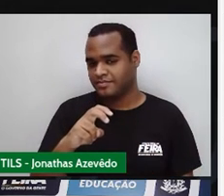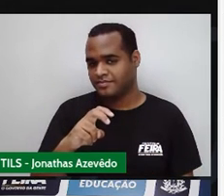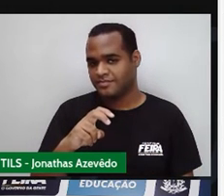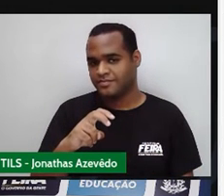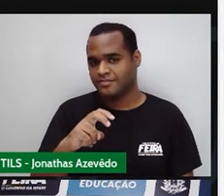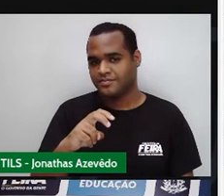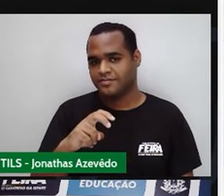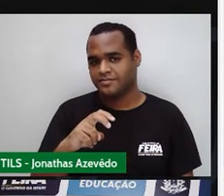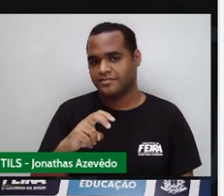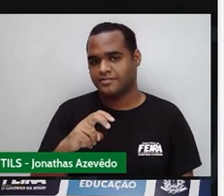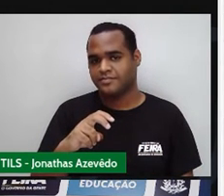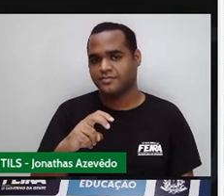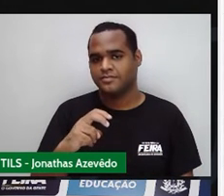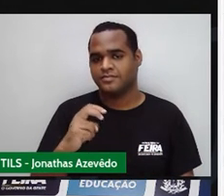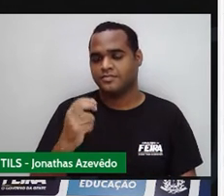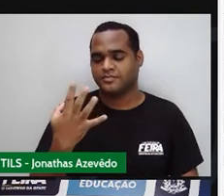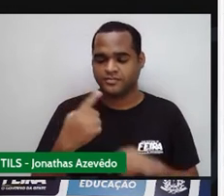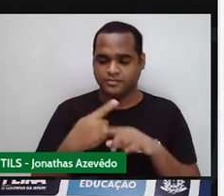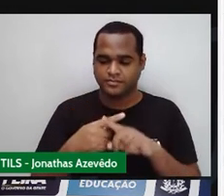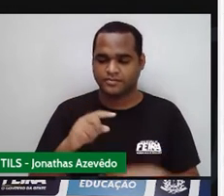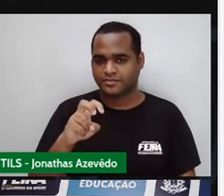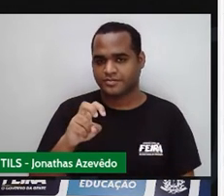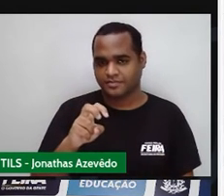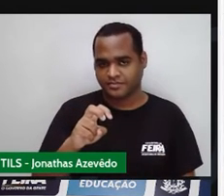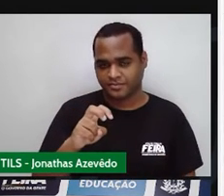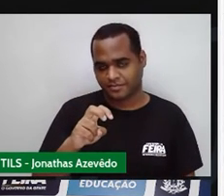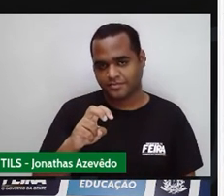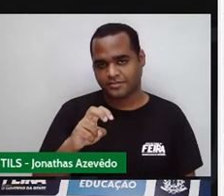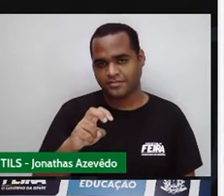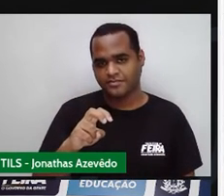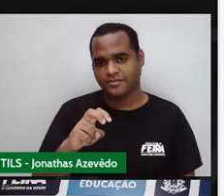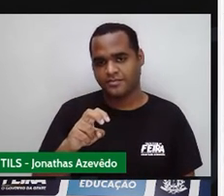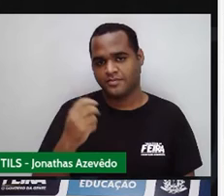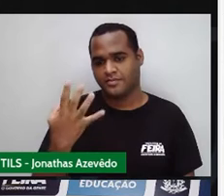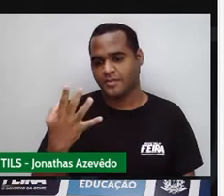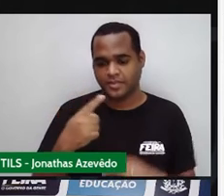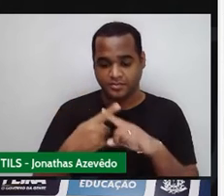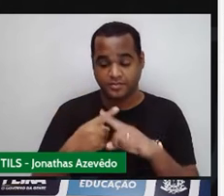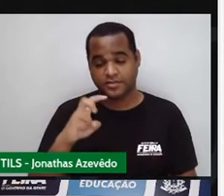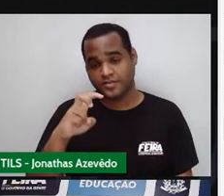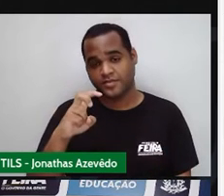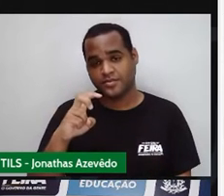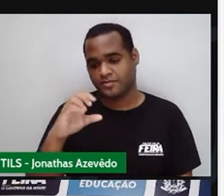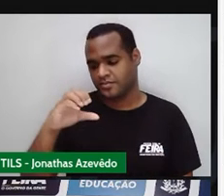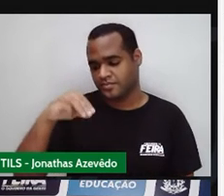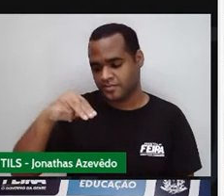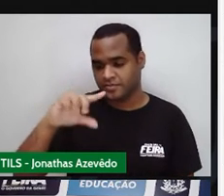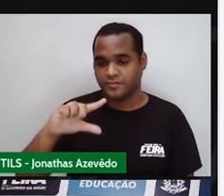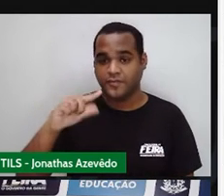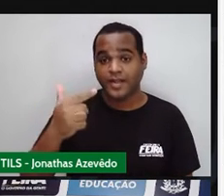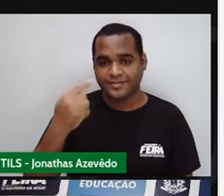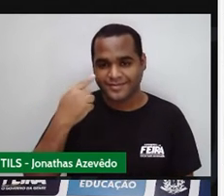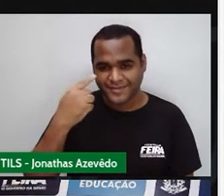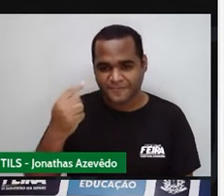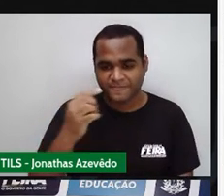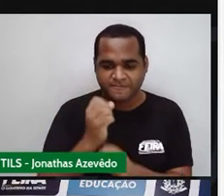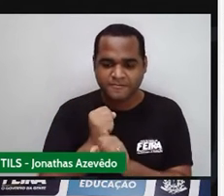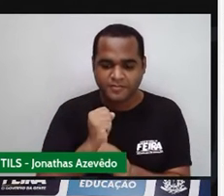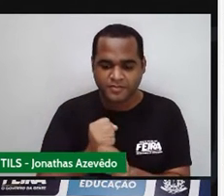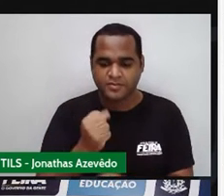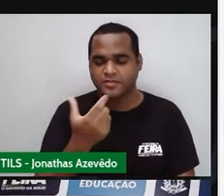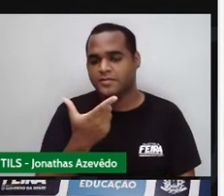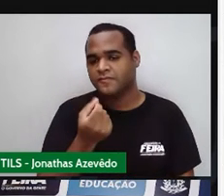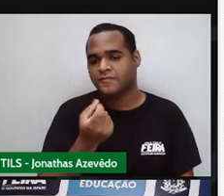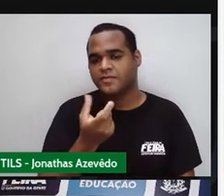ó. 4 vezes 5 dá 20, né? Você fazendo essa continha aí na sua calculadora. Ou fazendo aí pela